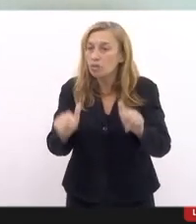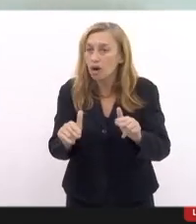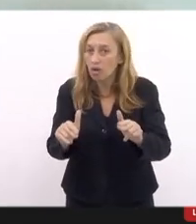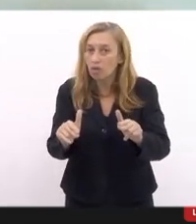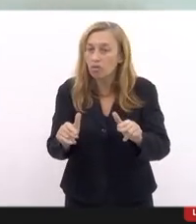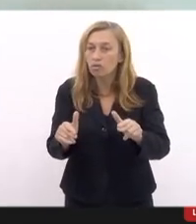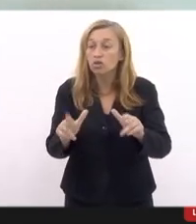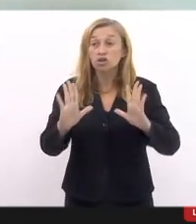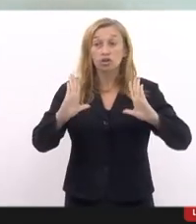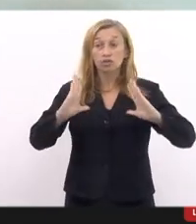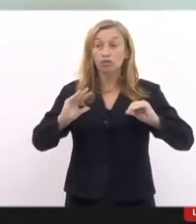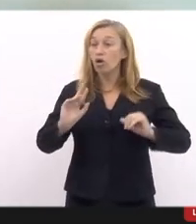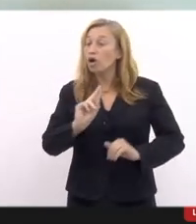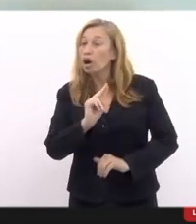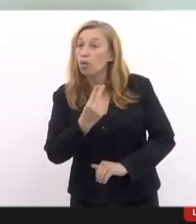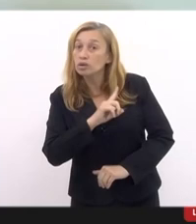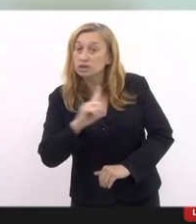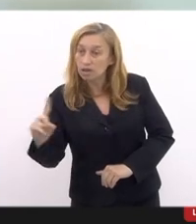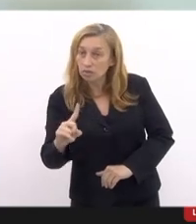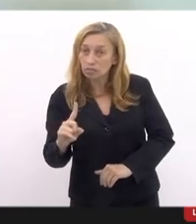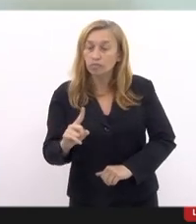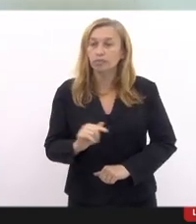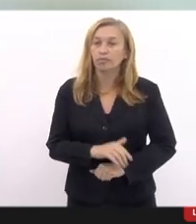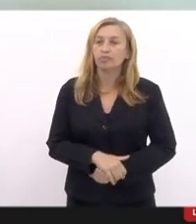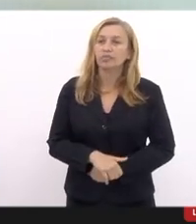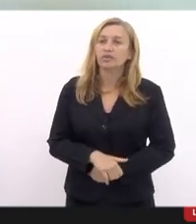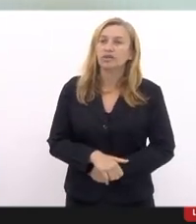as mesmas ações protocolares que são previstas